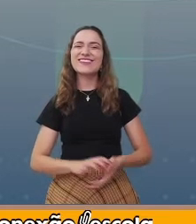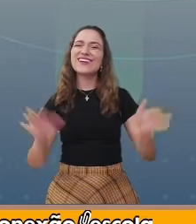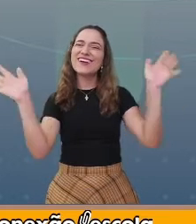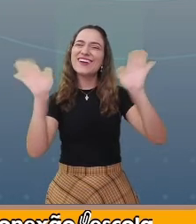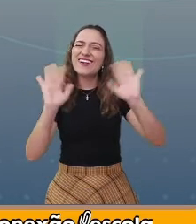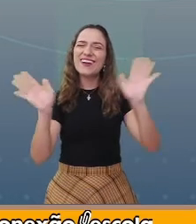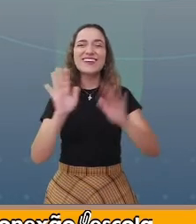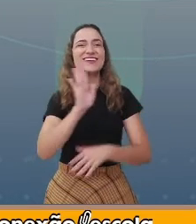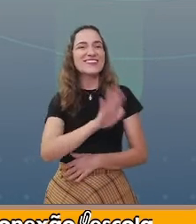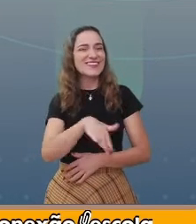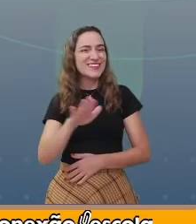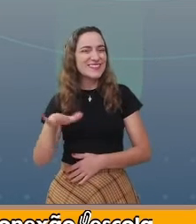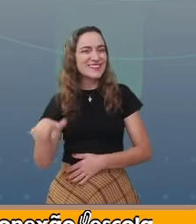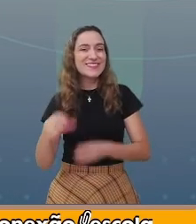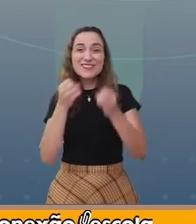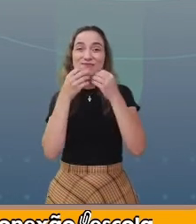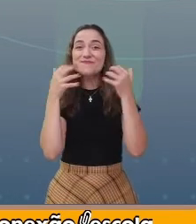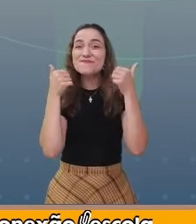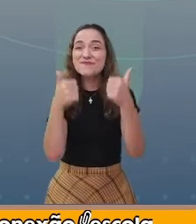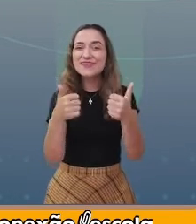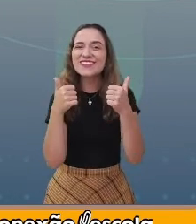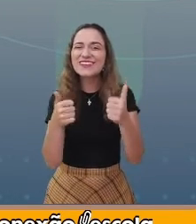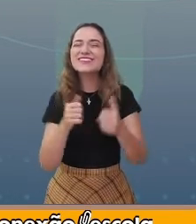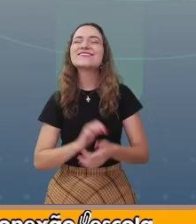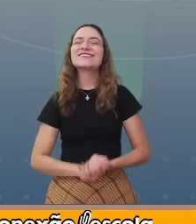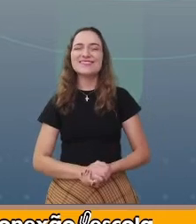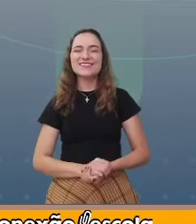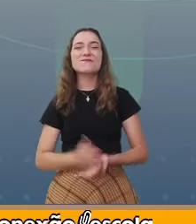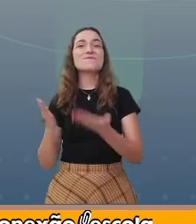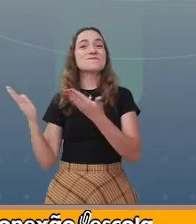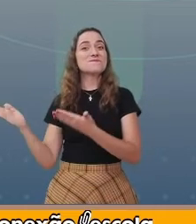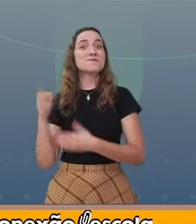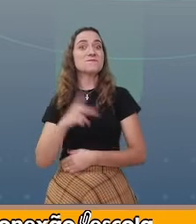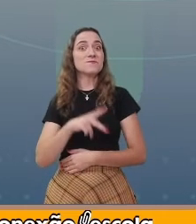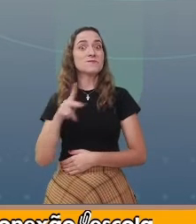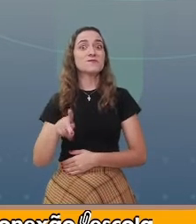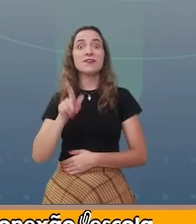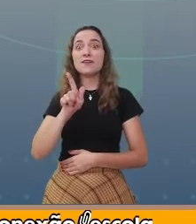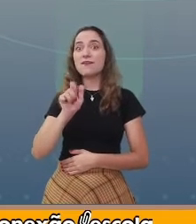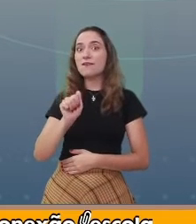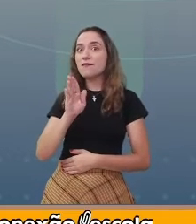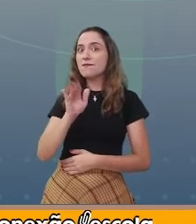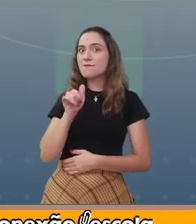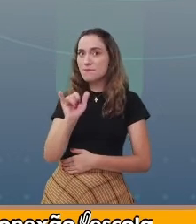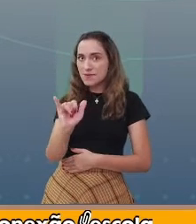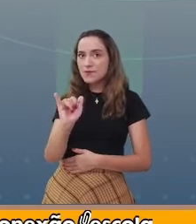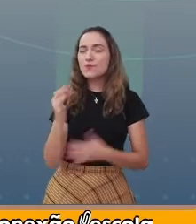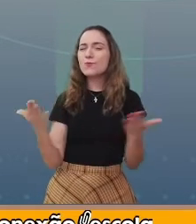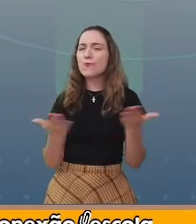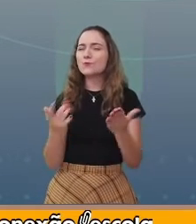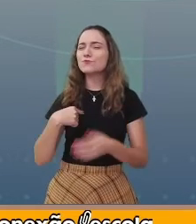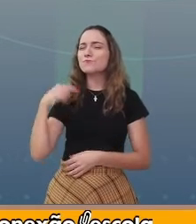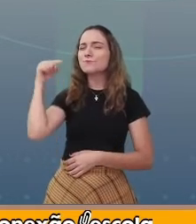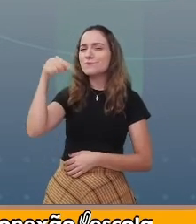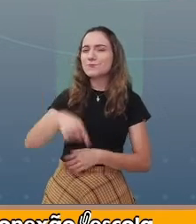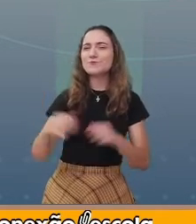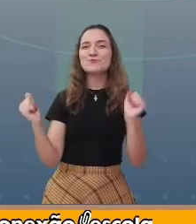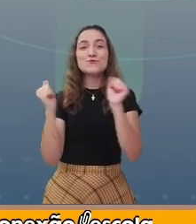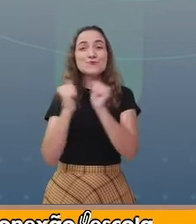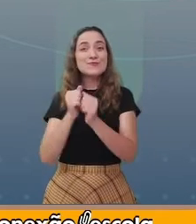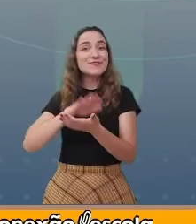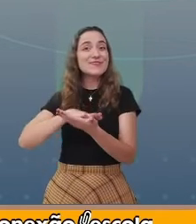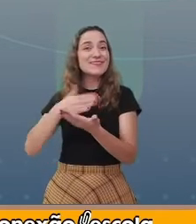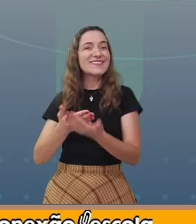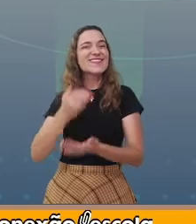Olá, crianças! Tudo bem? Eu sou a professora Gabi e estou aqui juntamente com a intérprete